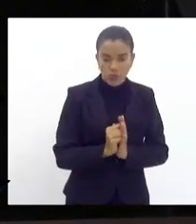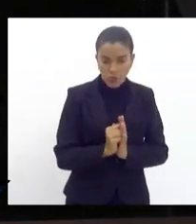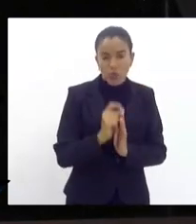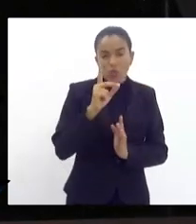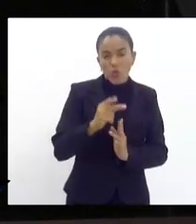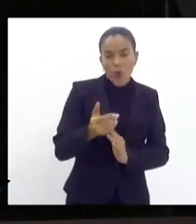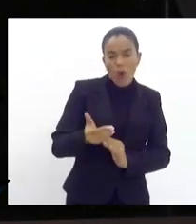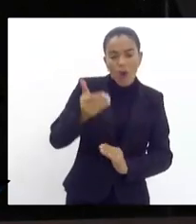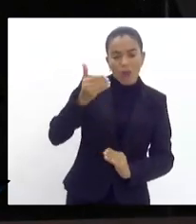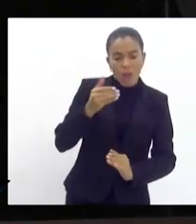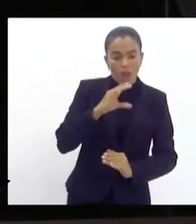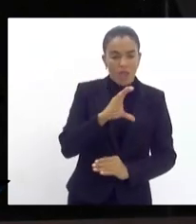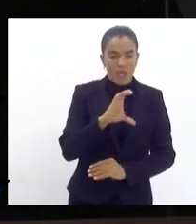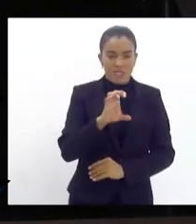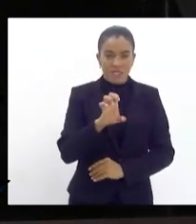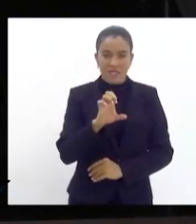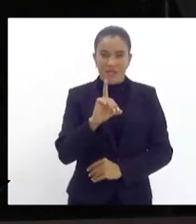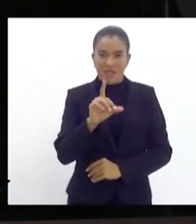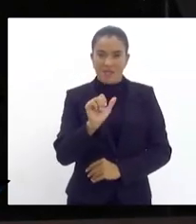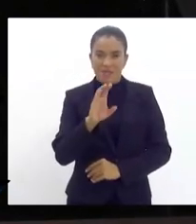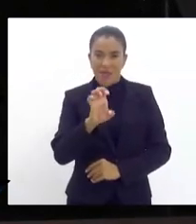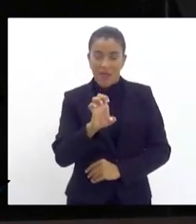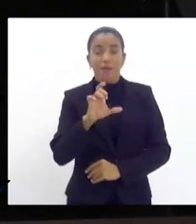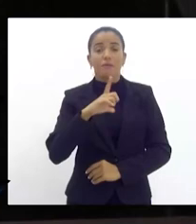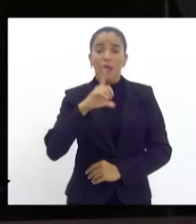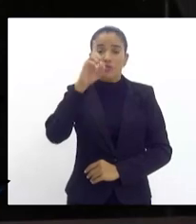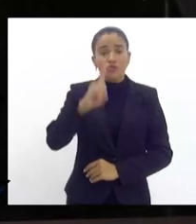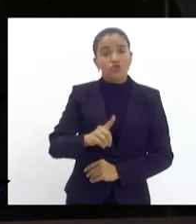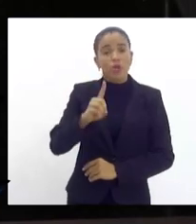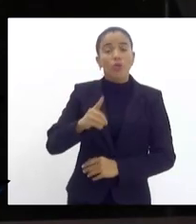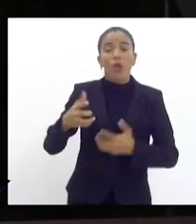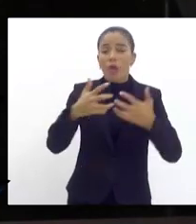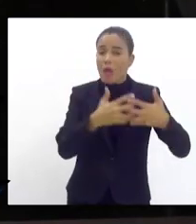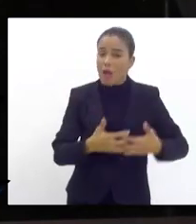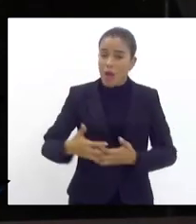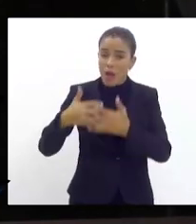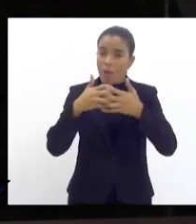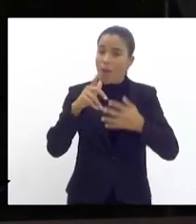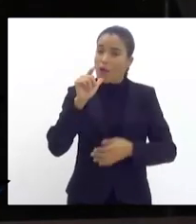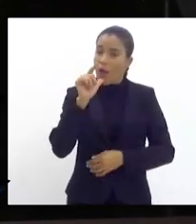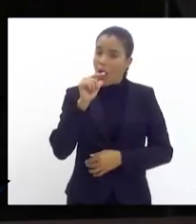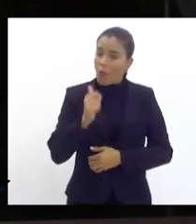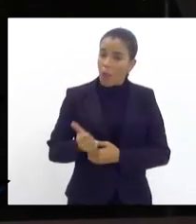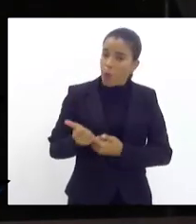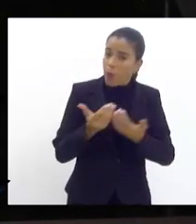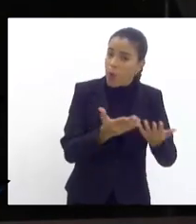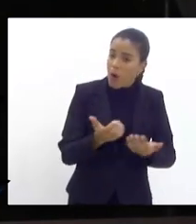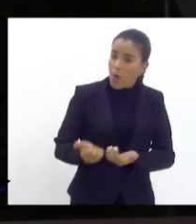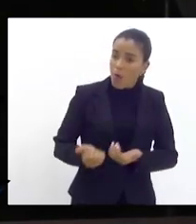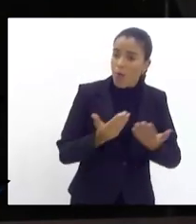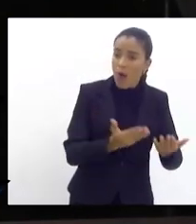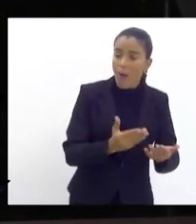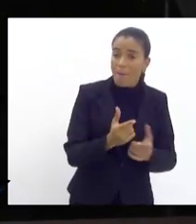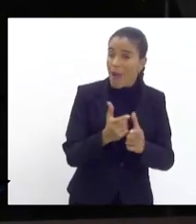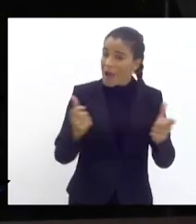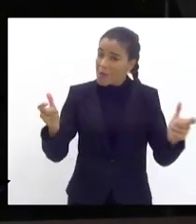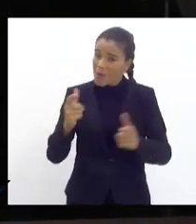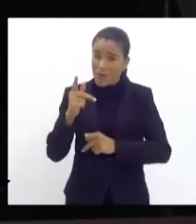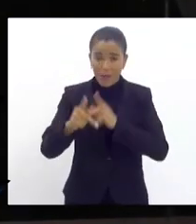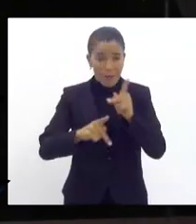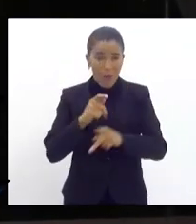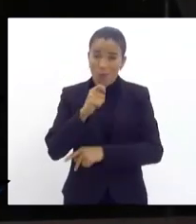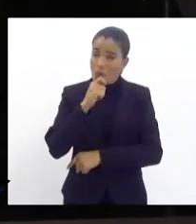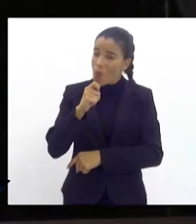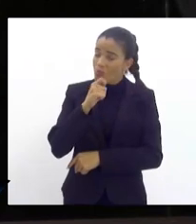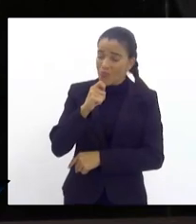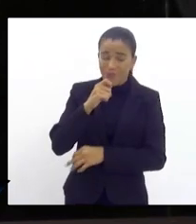CEDAI ela tem o direito de ser abastecida com carro pipa mas como a maioria da população não tem o cadastro não tem